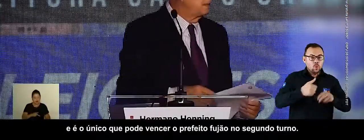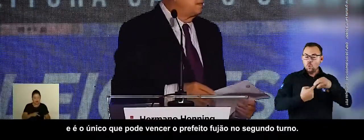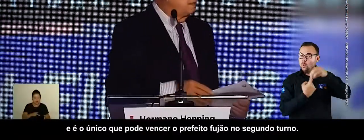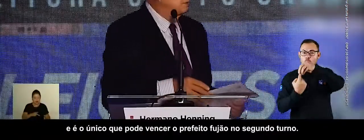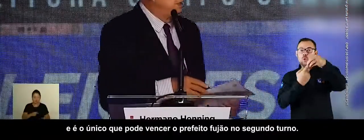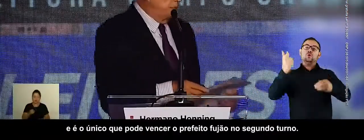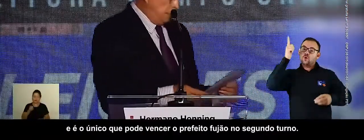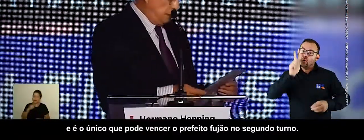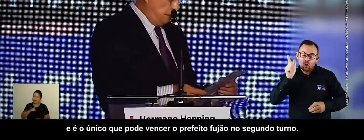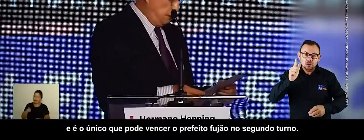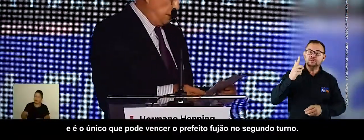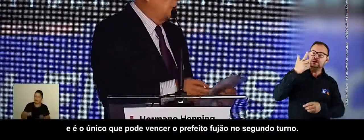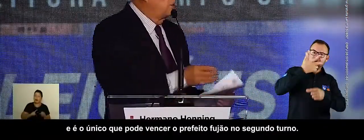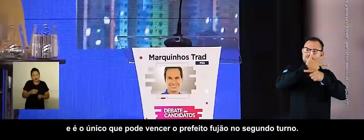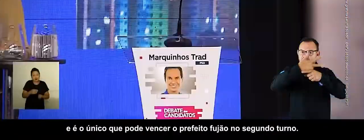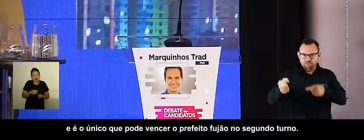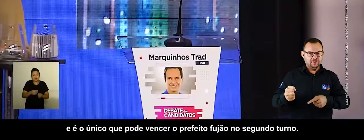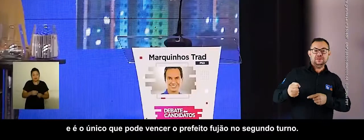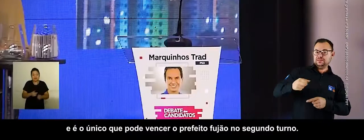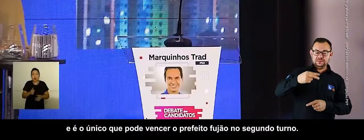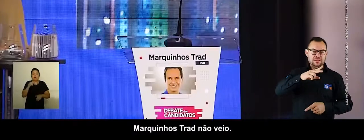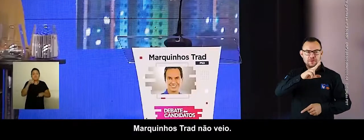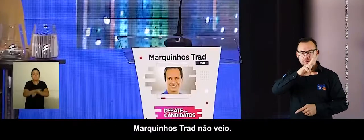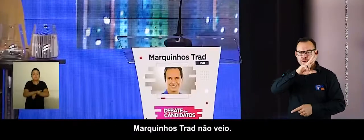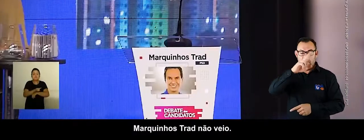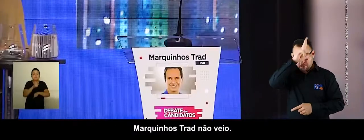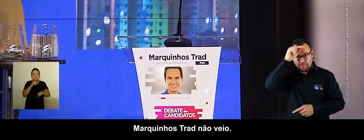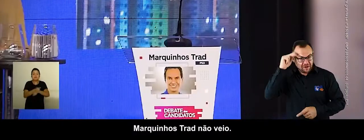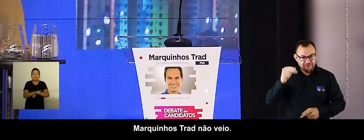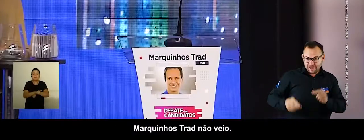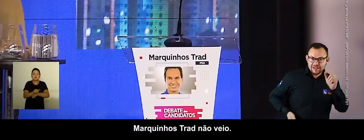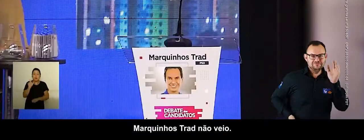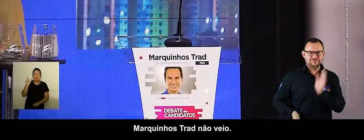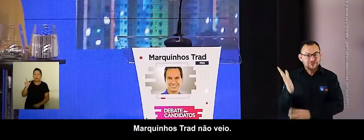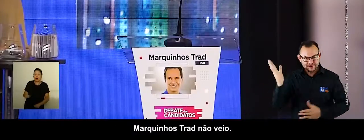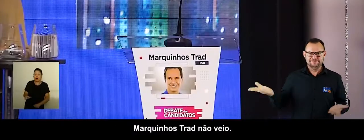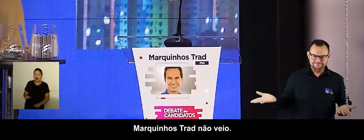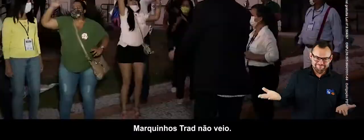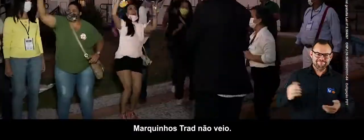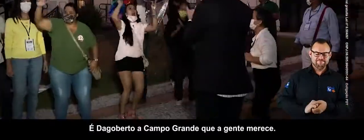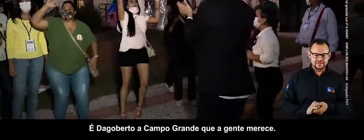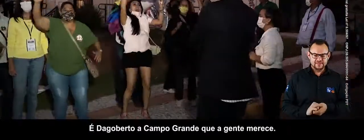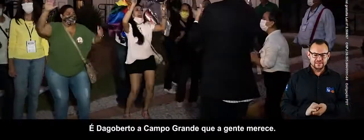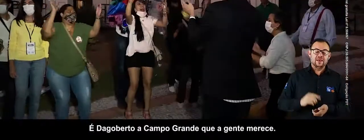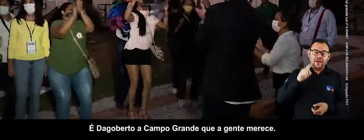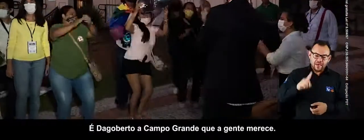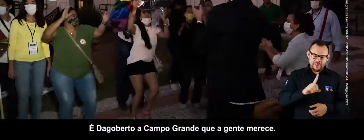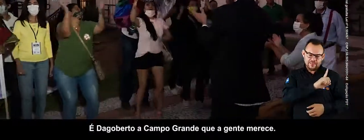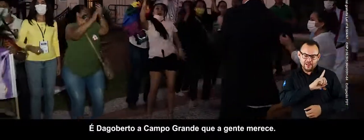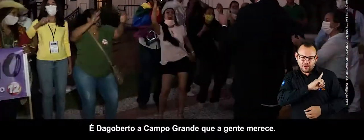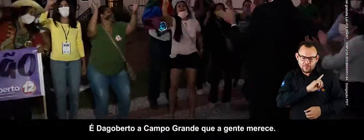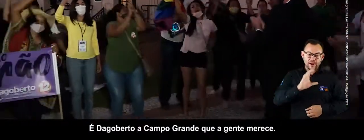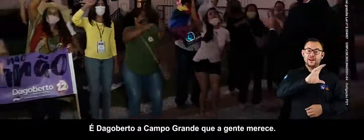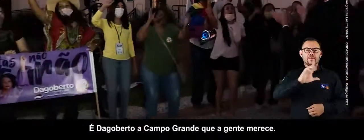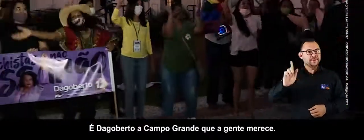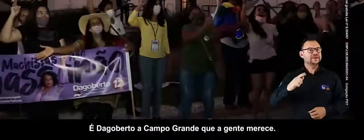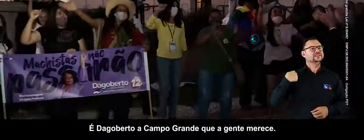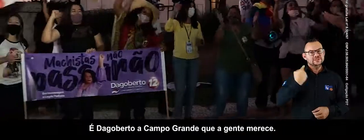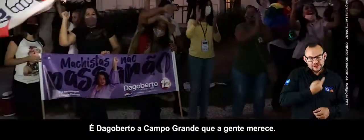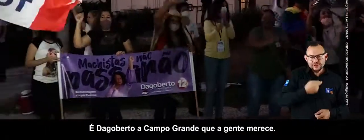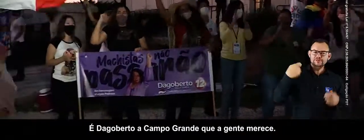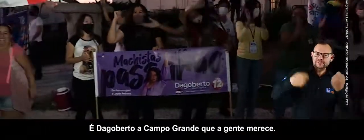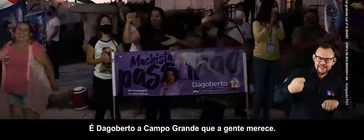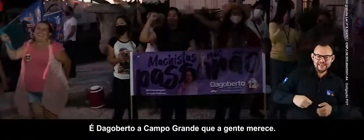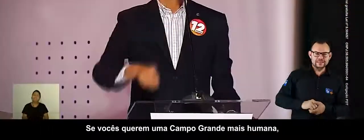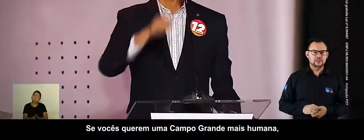único que pode vencer o prefeito Fujão no segundo turno. Marquinhos Tradi, que não veio. Eu confesso a Campo